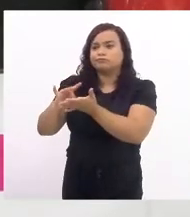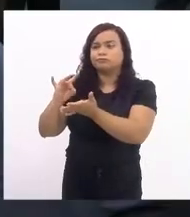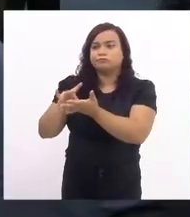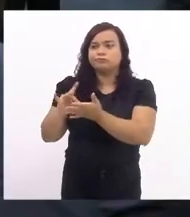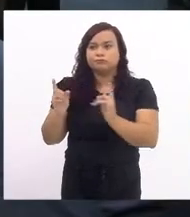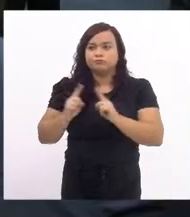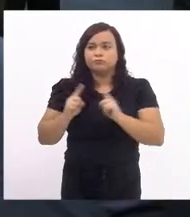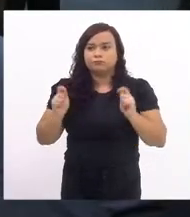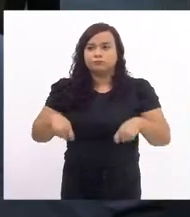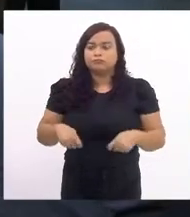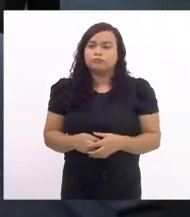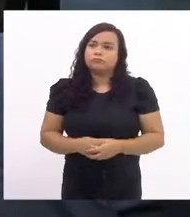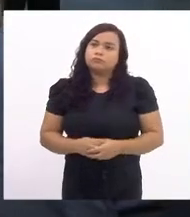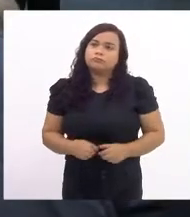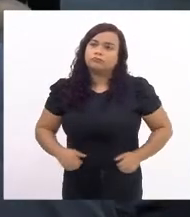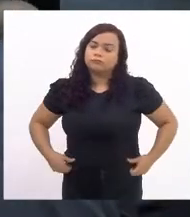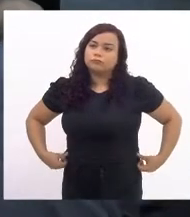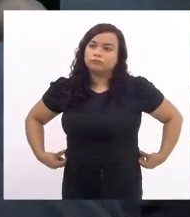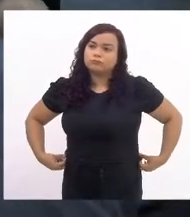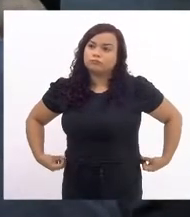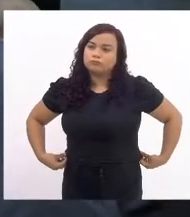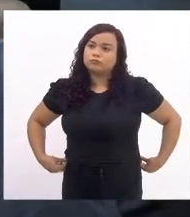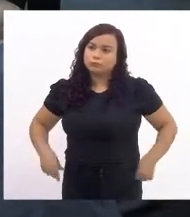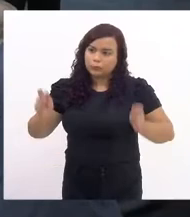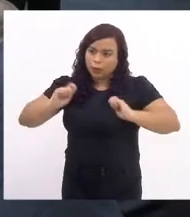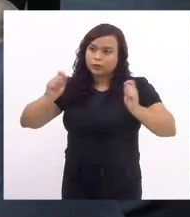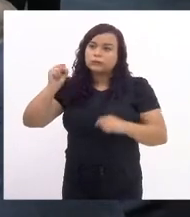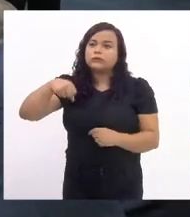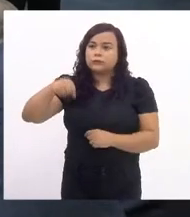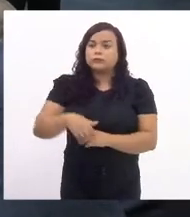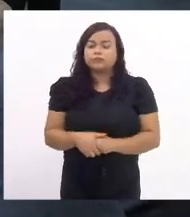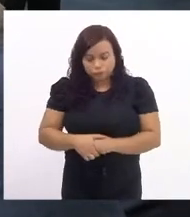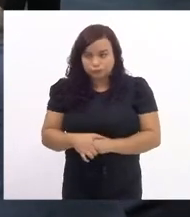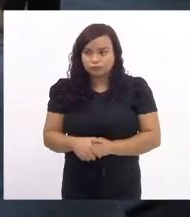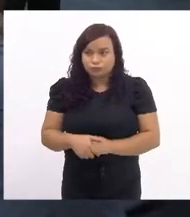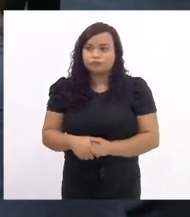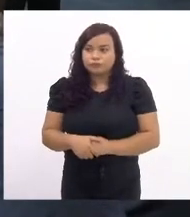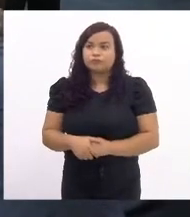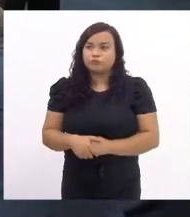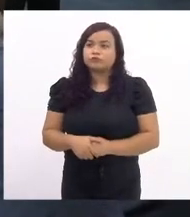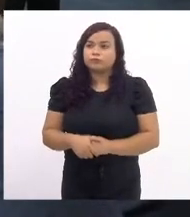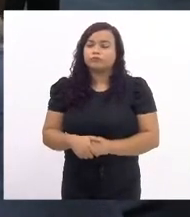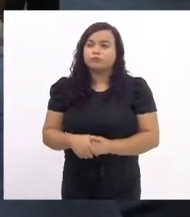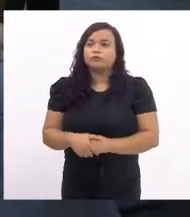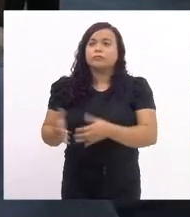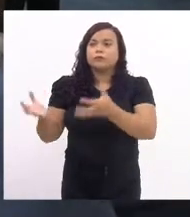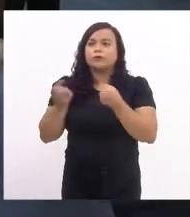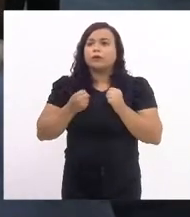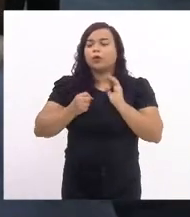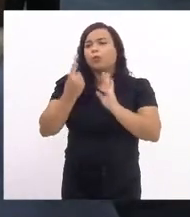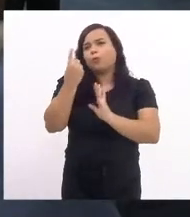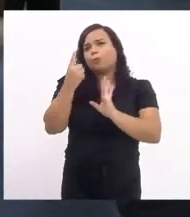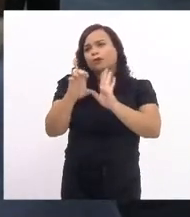É, verdade. Cabe emenda, sim. Cabe emenda. Recebeu uma emenda.